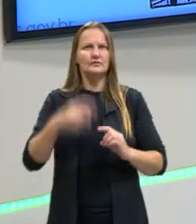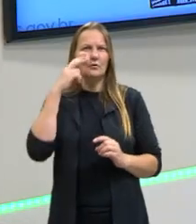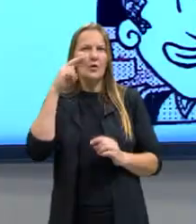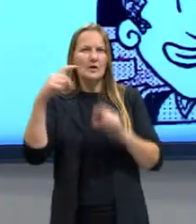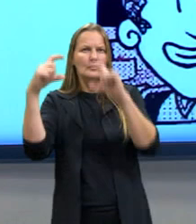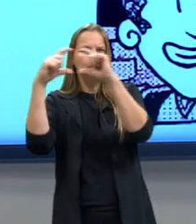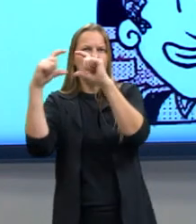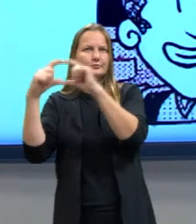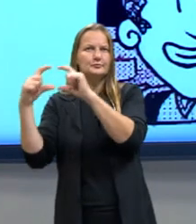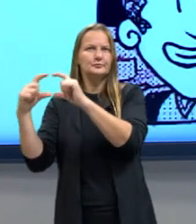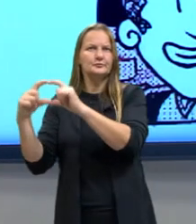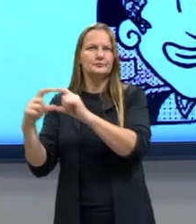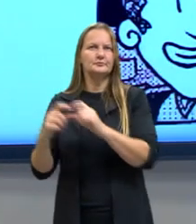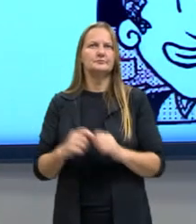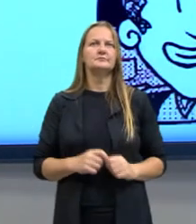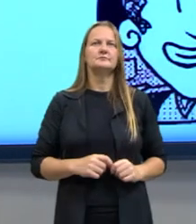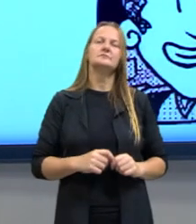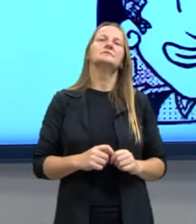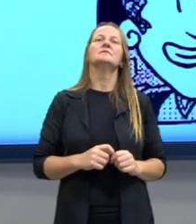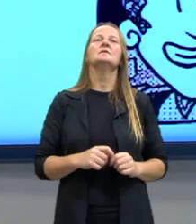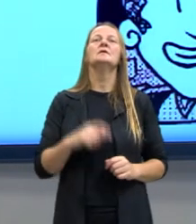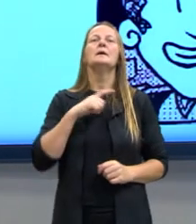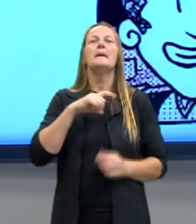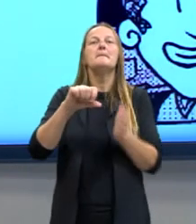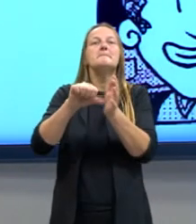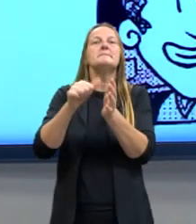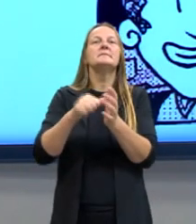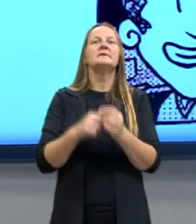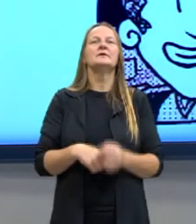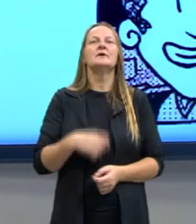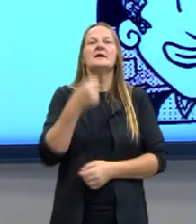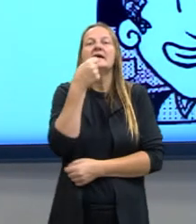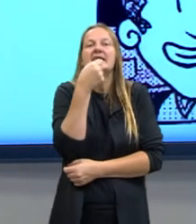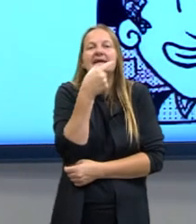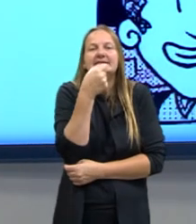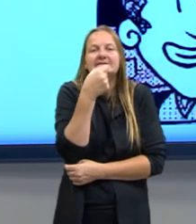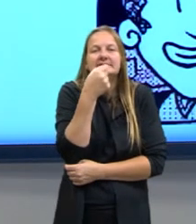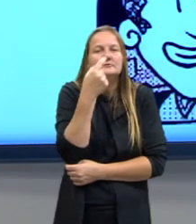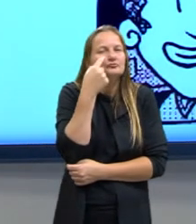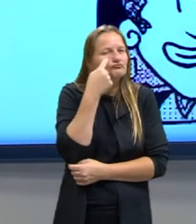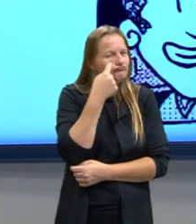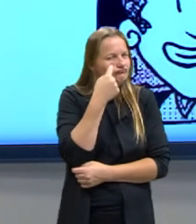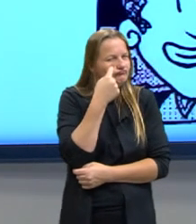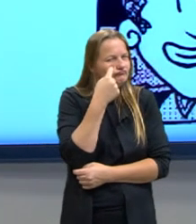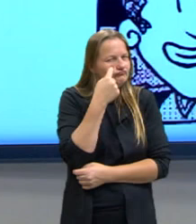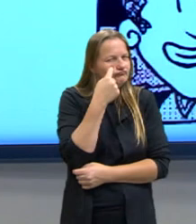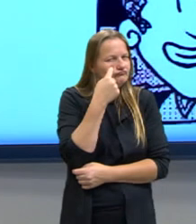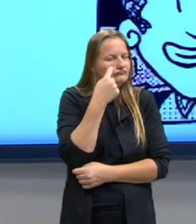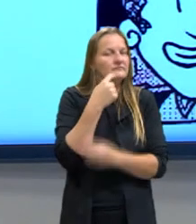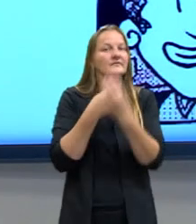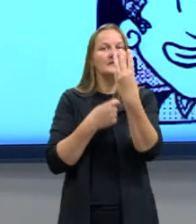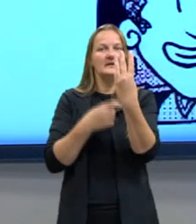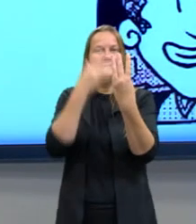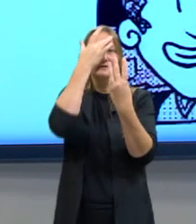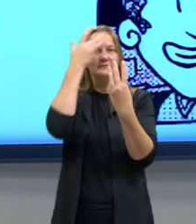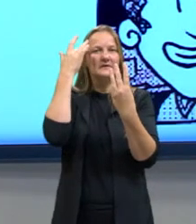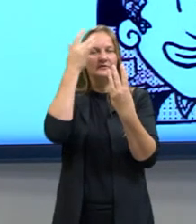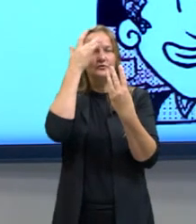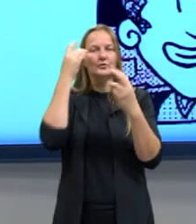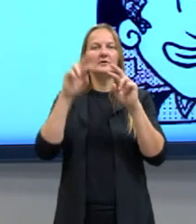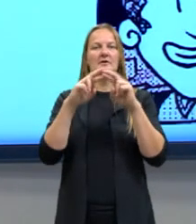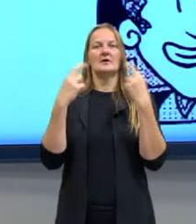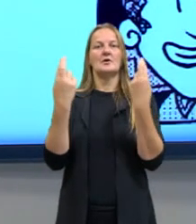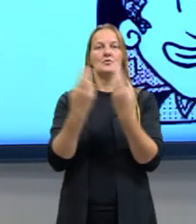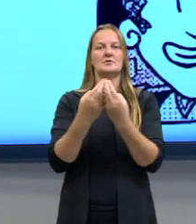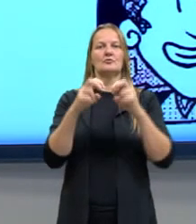vocês. Olhem o que a gente tem ali. Ironia. São três pessoas que estão numa sala de reunião